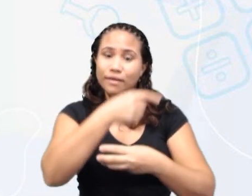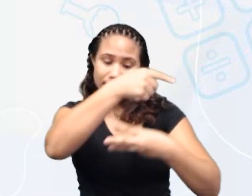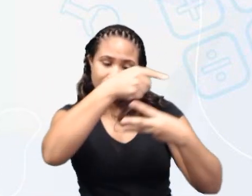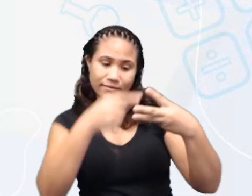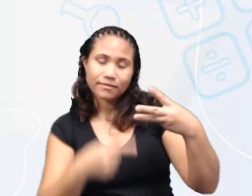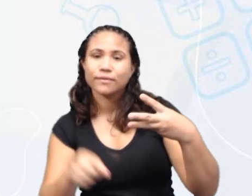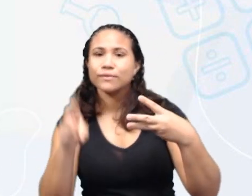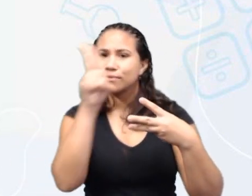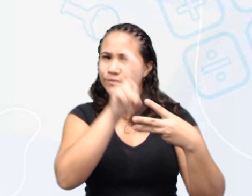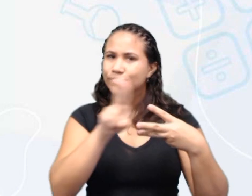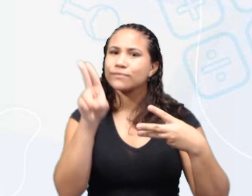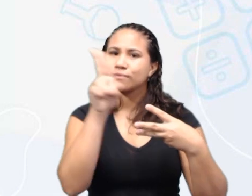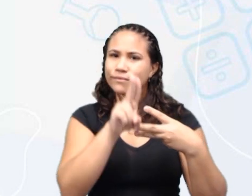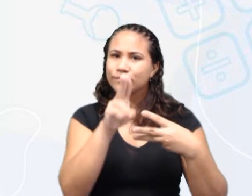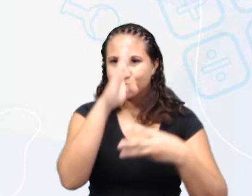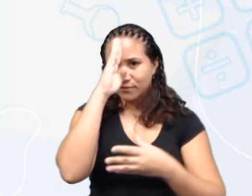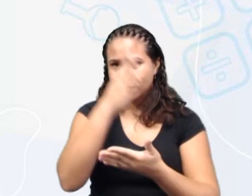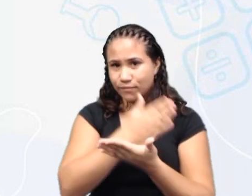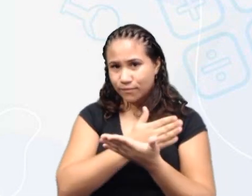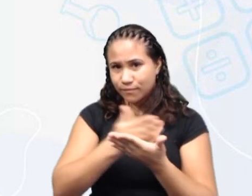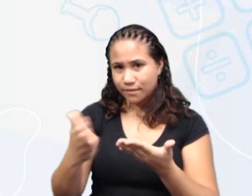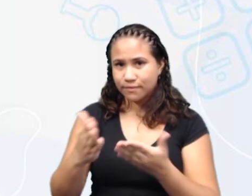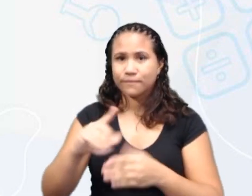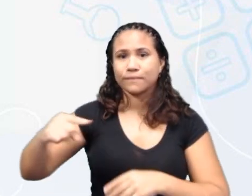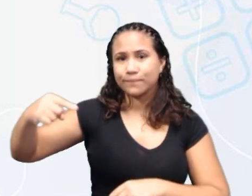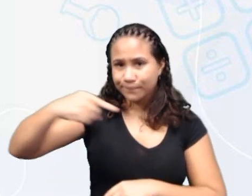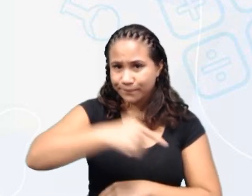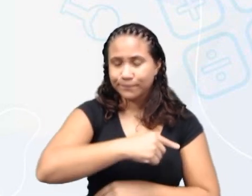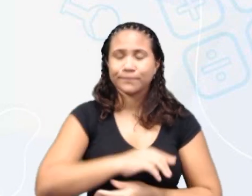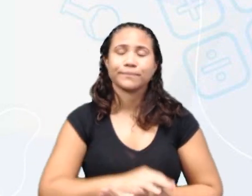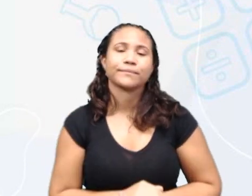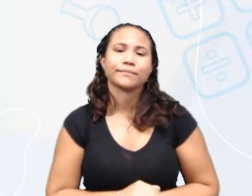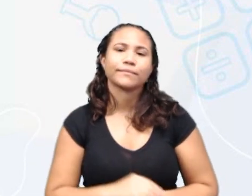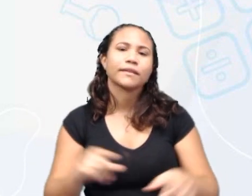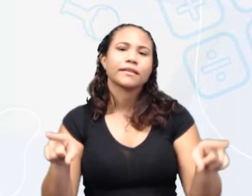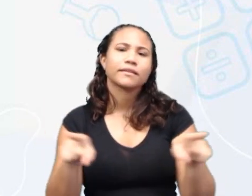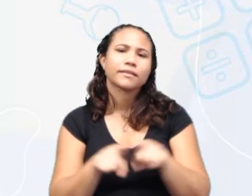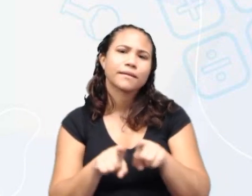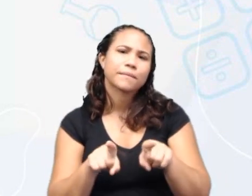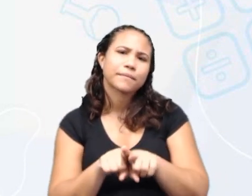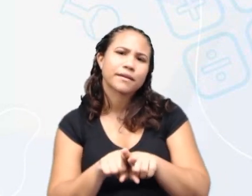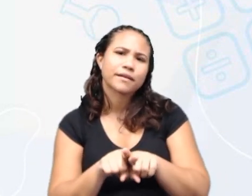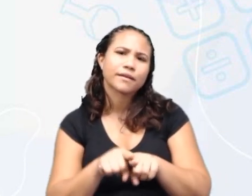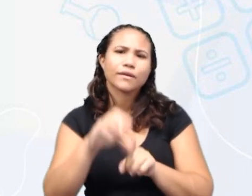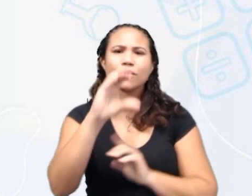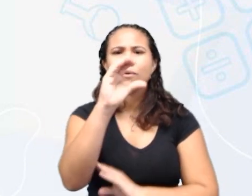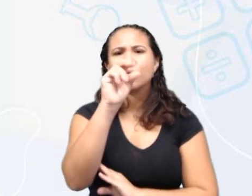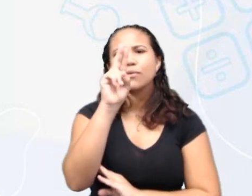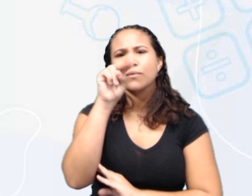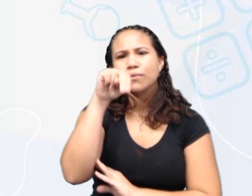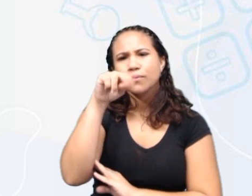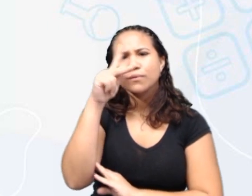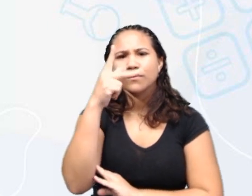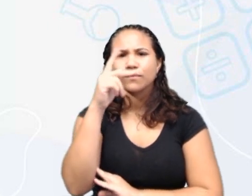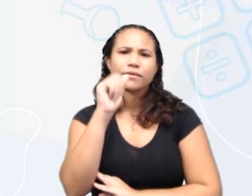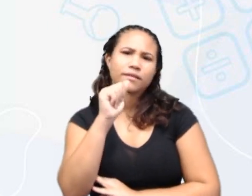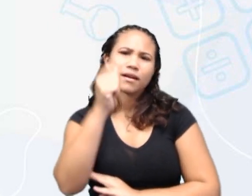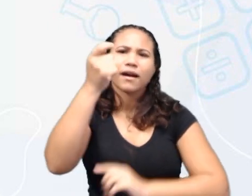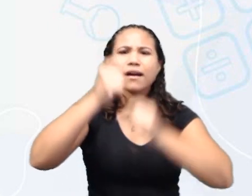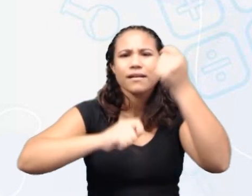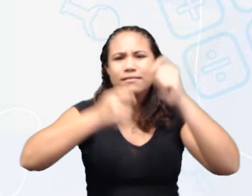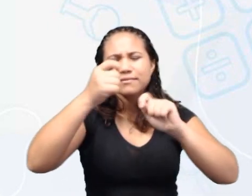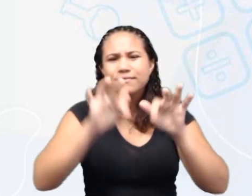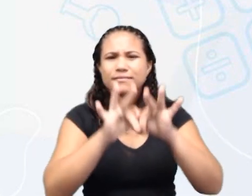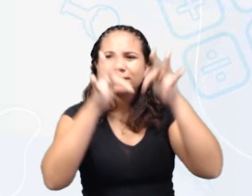objetos utilizam o princípio do parafuso. E a cunha? Cunha é uma máquina simples